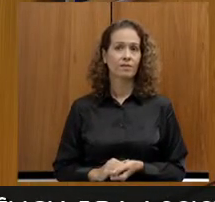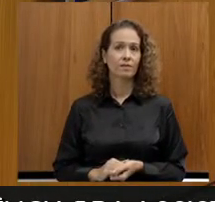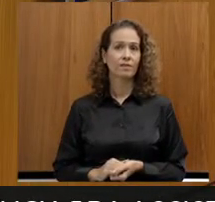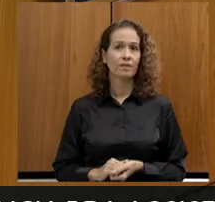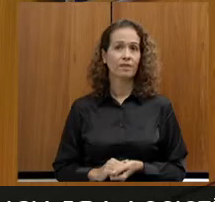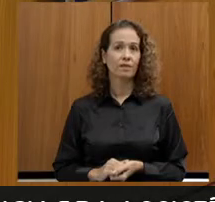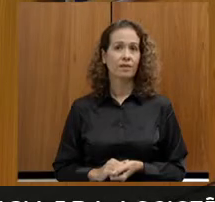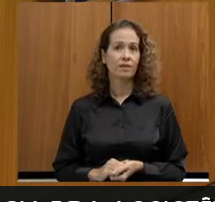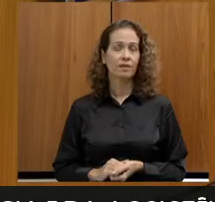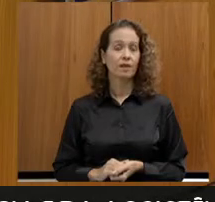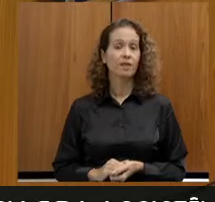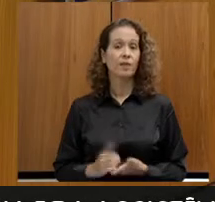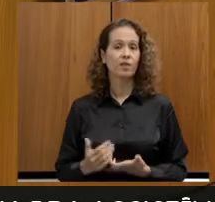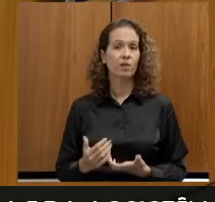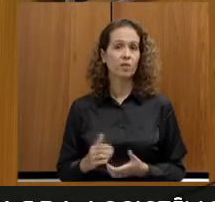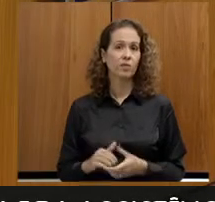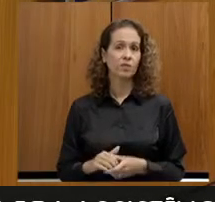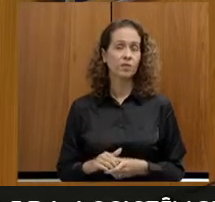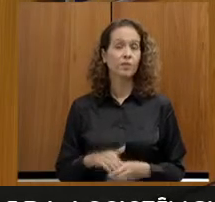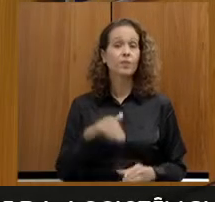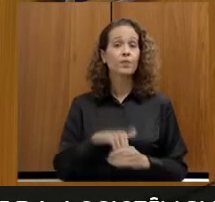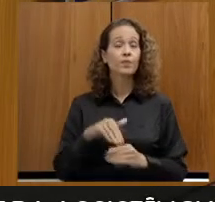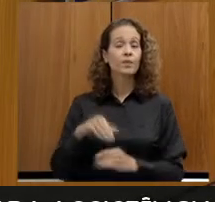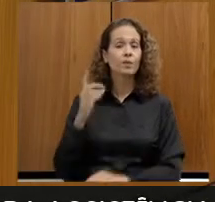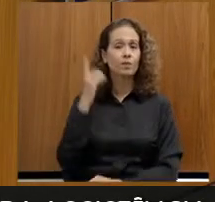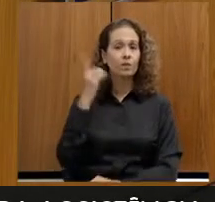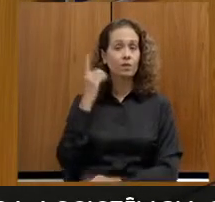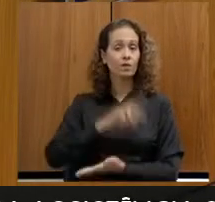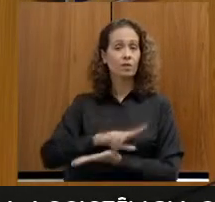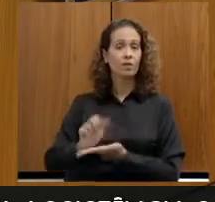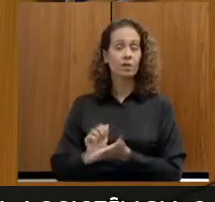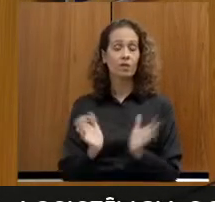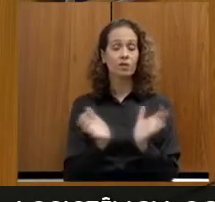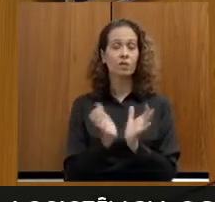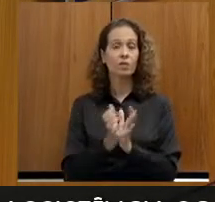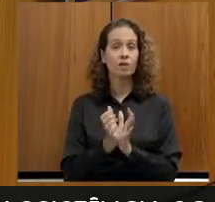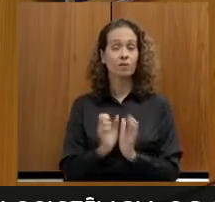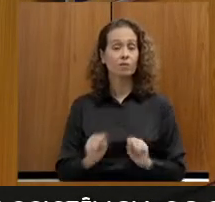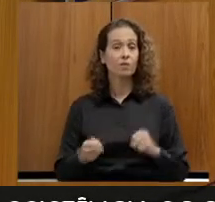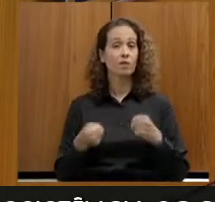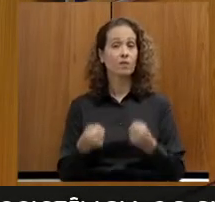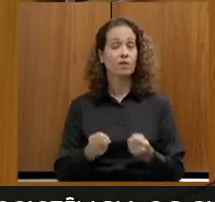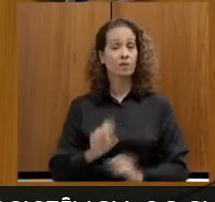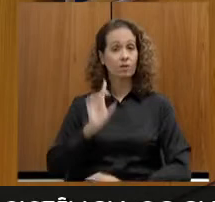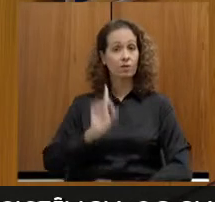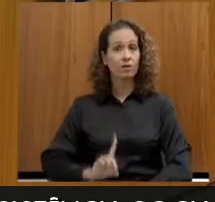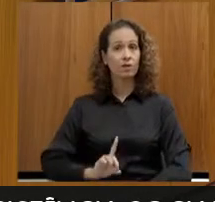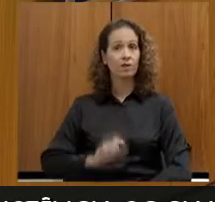Como votam, os deputados pela Comissão de Defesa dos Direitos da Mulher.